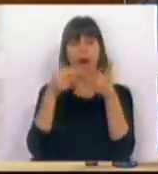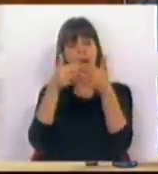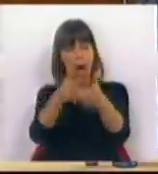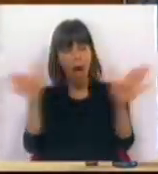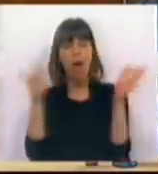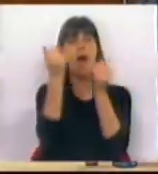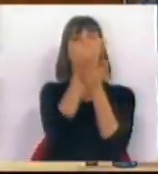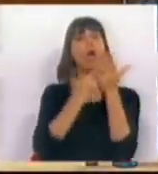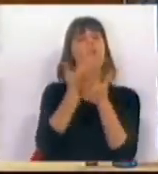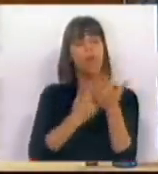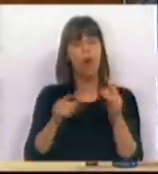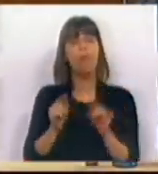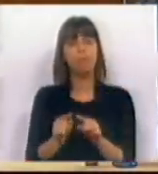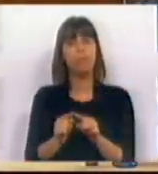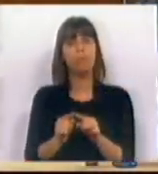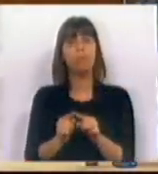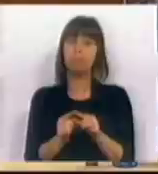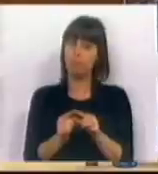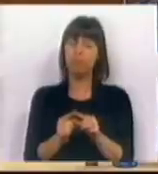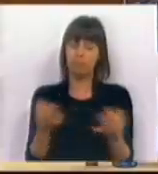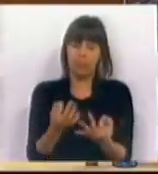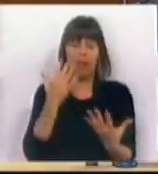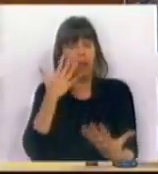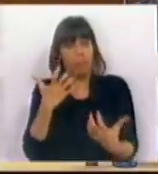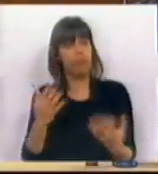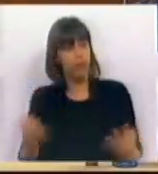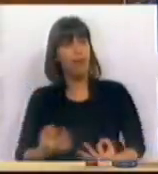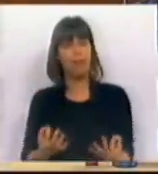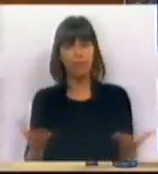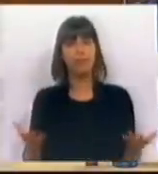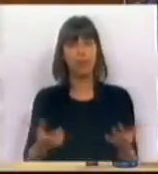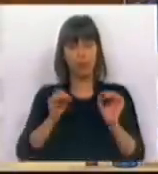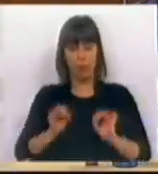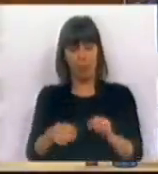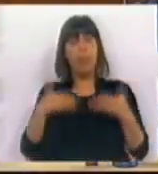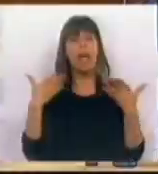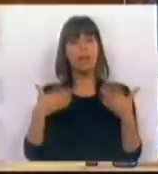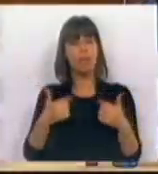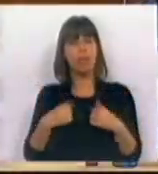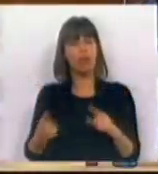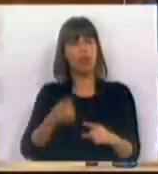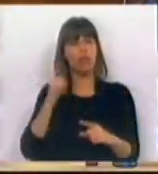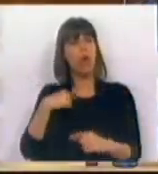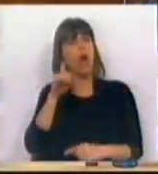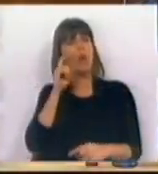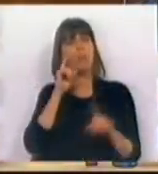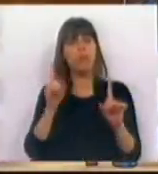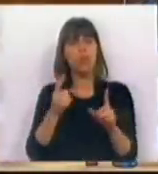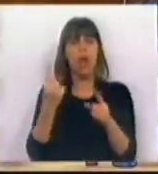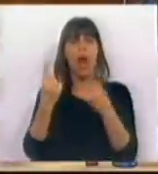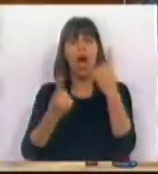abertura económica que, evidentemente, parte do princípio de que não andamos a proteger